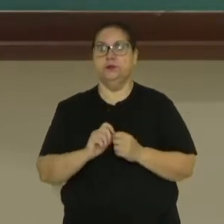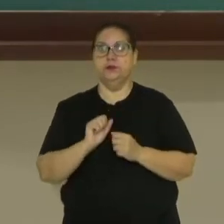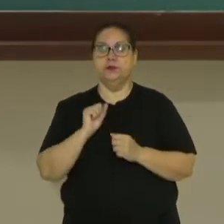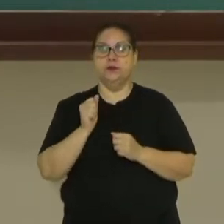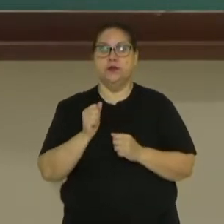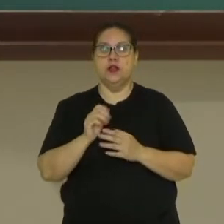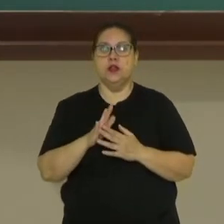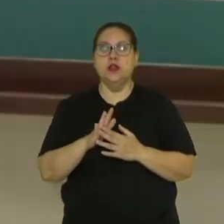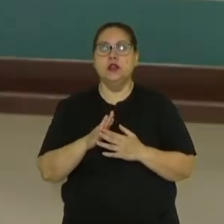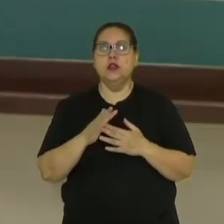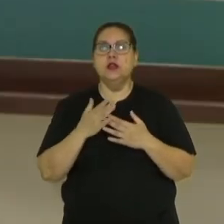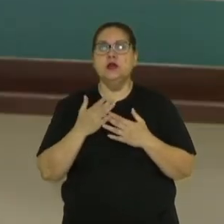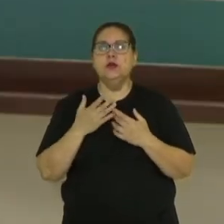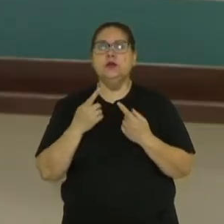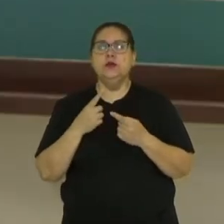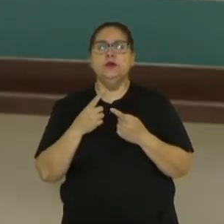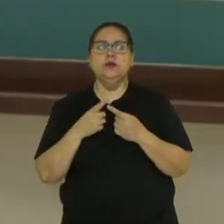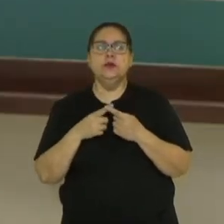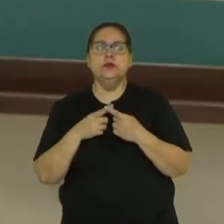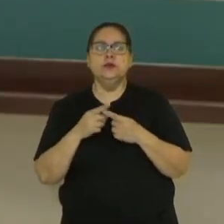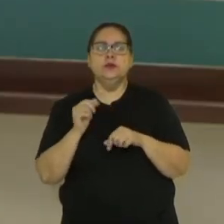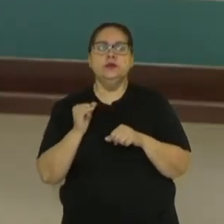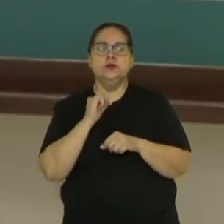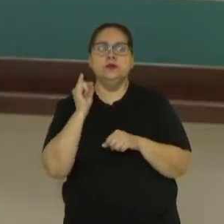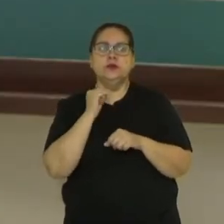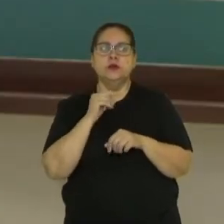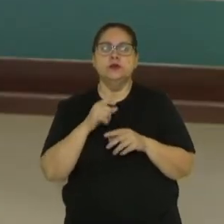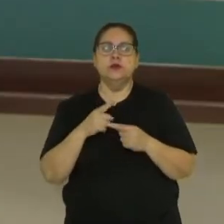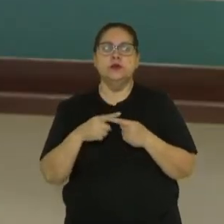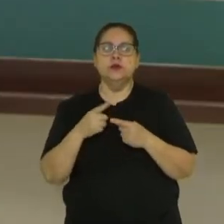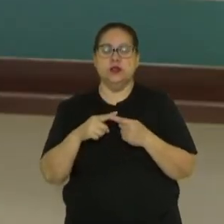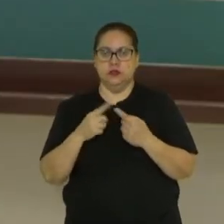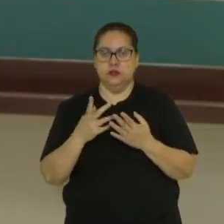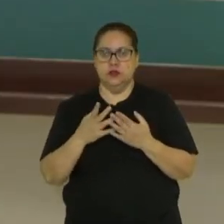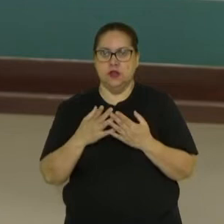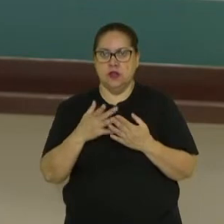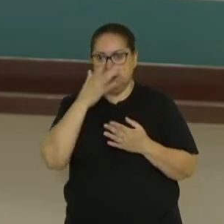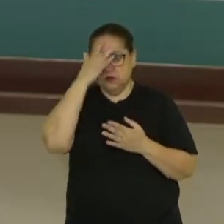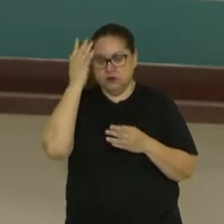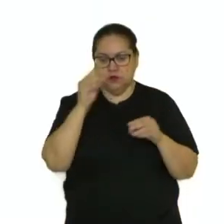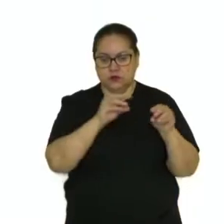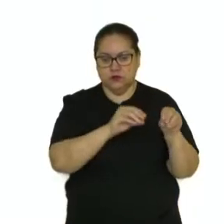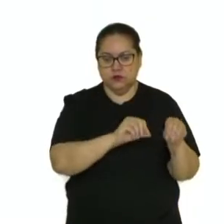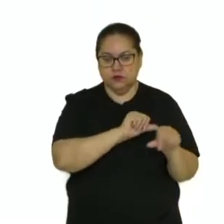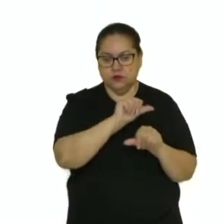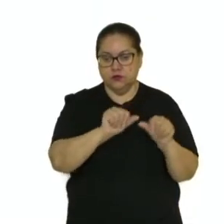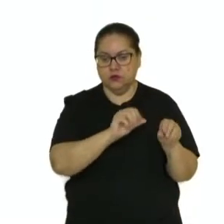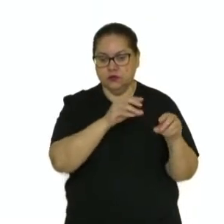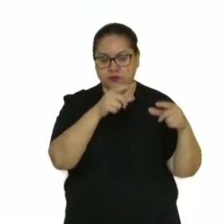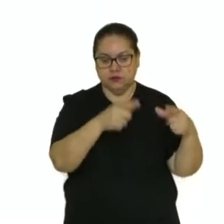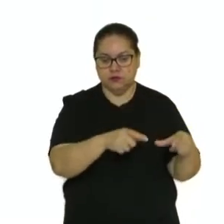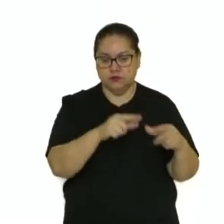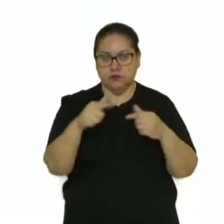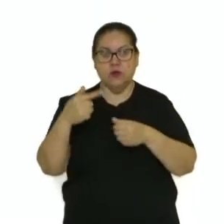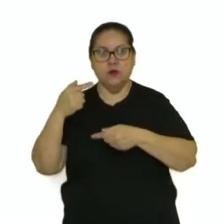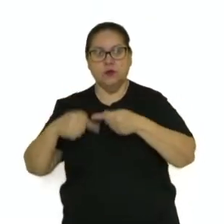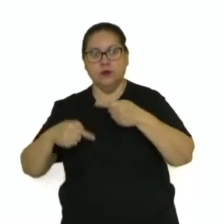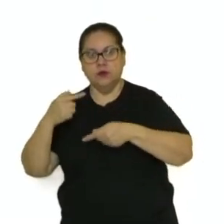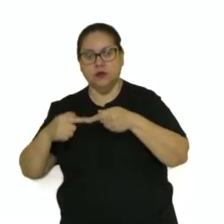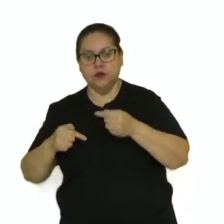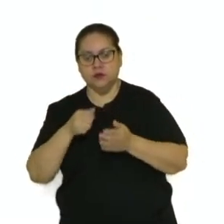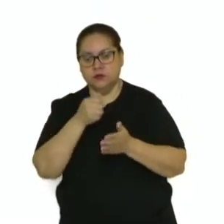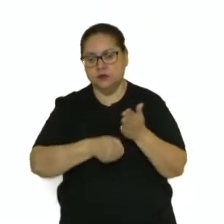bem! E aqui temos os principais motivos, olha só. Então, as pessoas migram devido, por exemplo, para questões políticas, né?